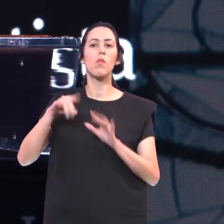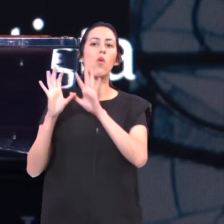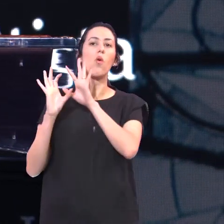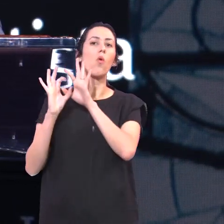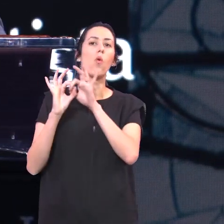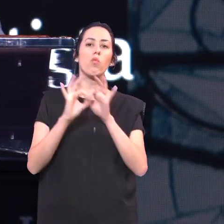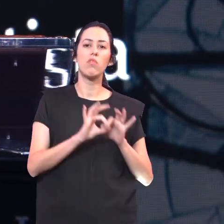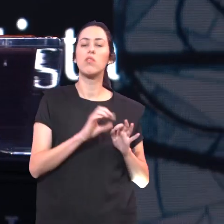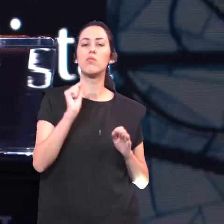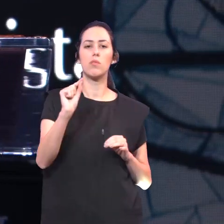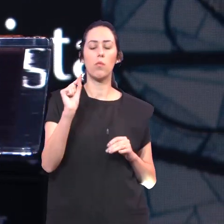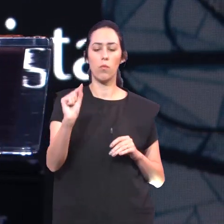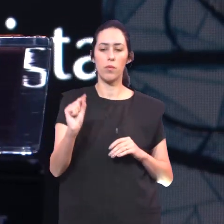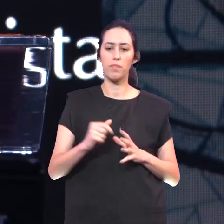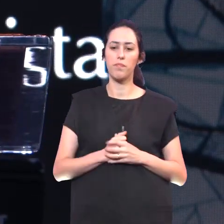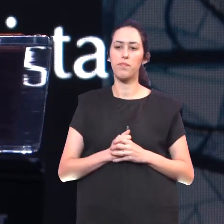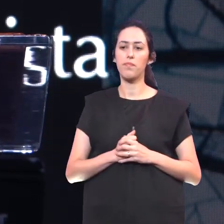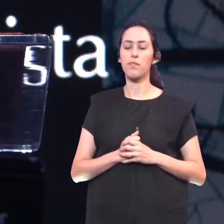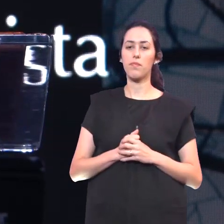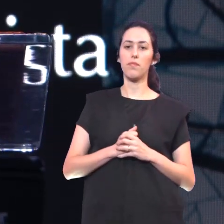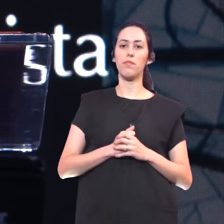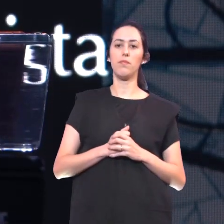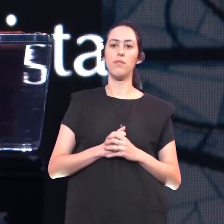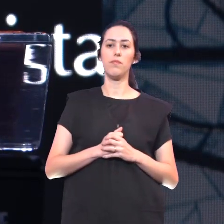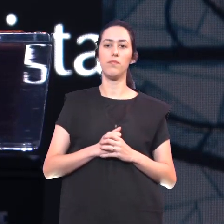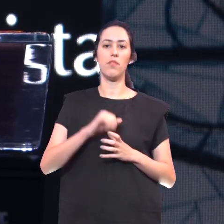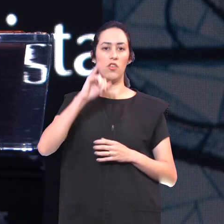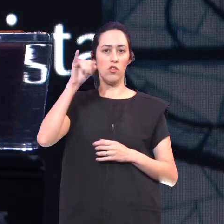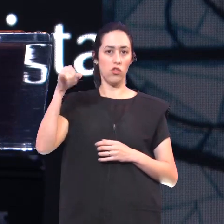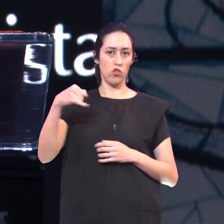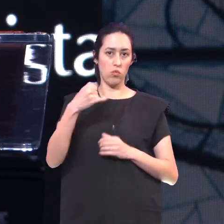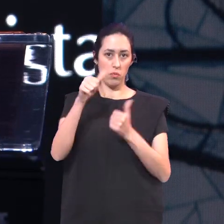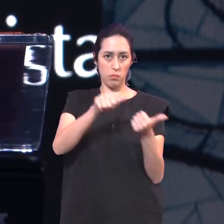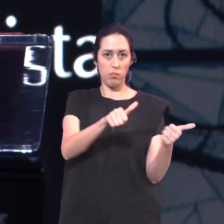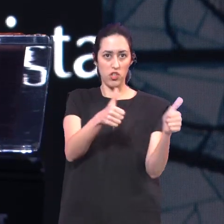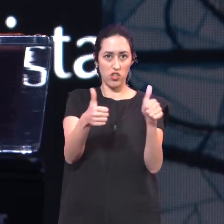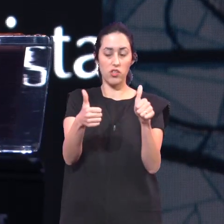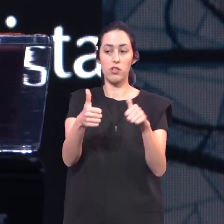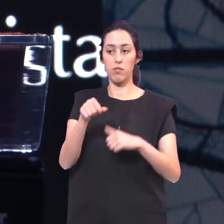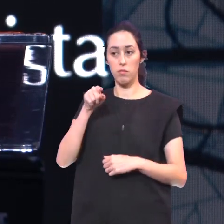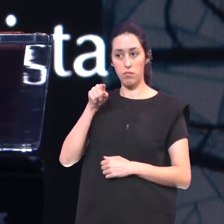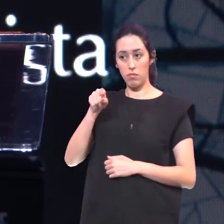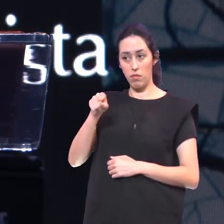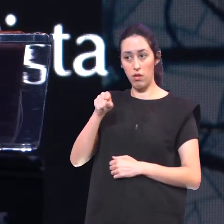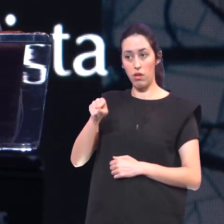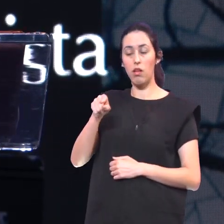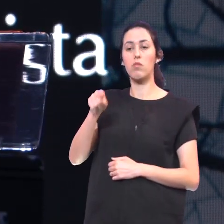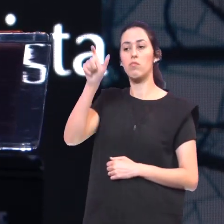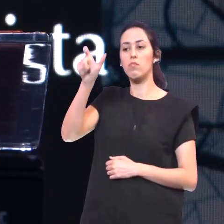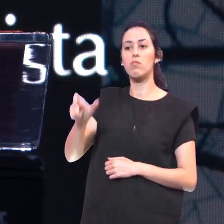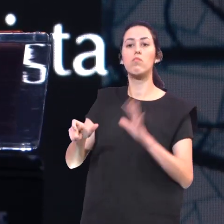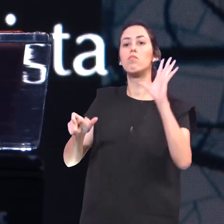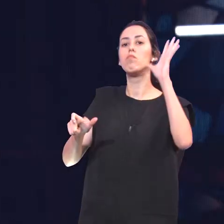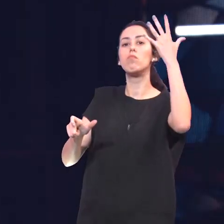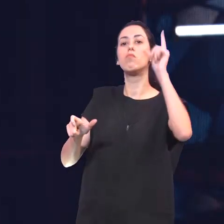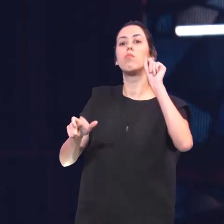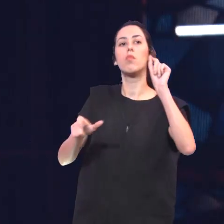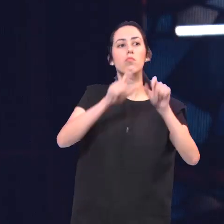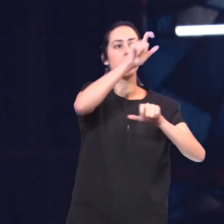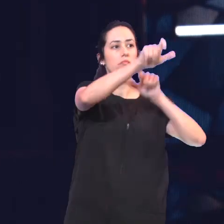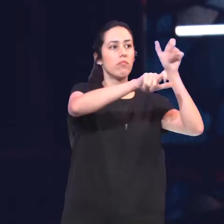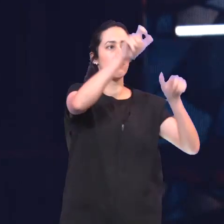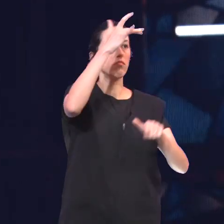É que João Batista havia sido rejeitado pelos homens João